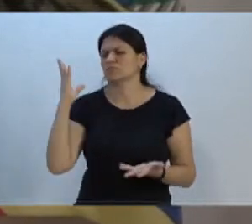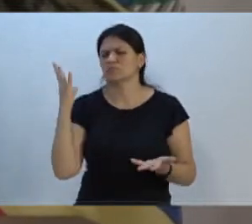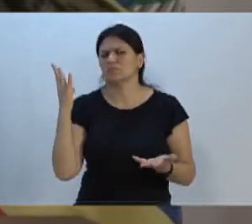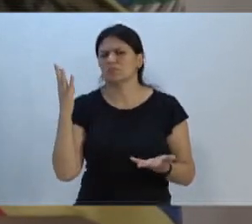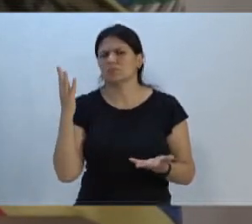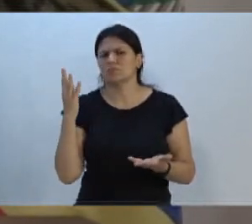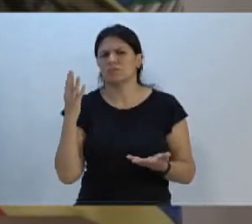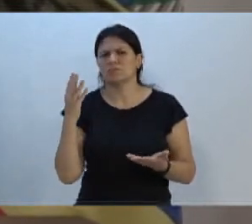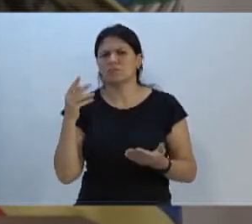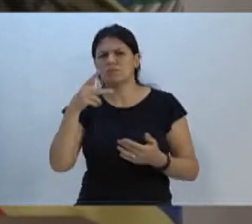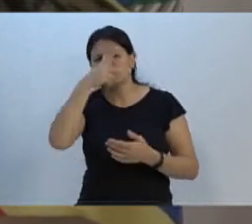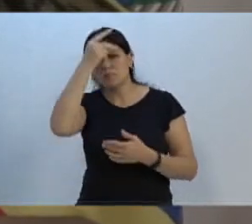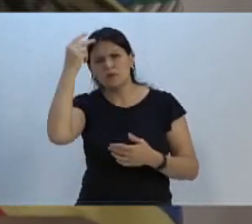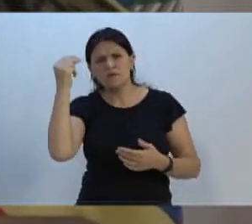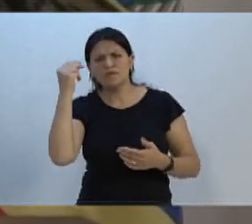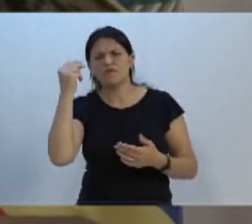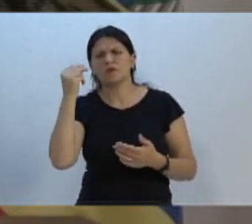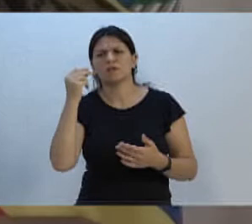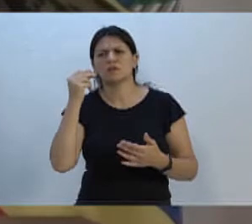prefeito municipal, ao senhor,